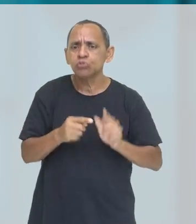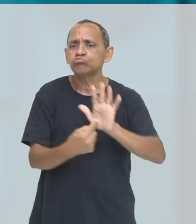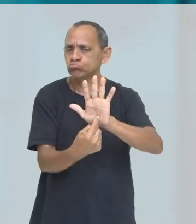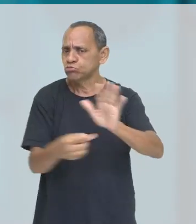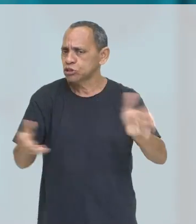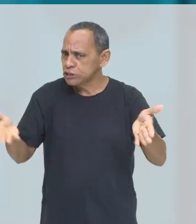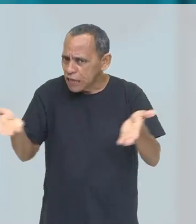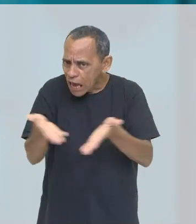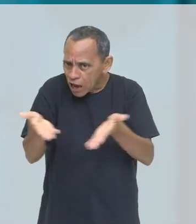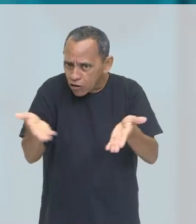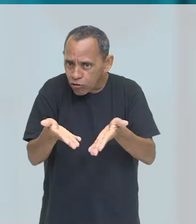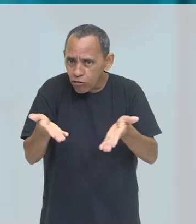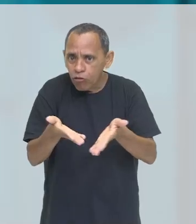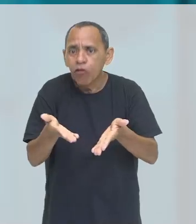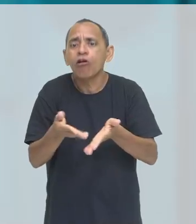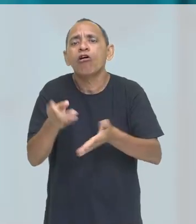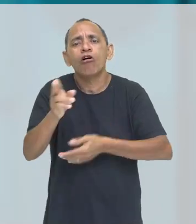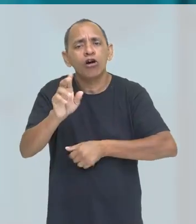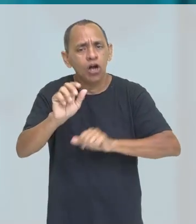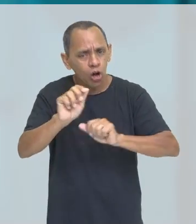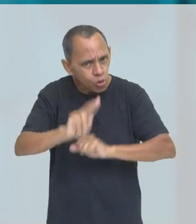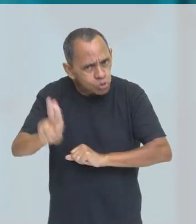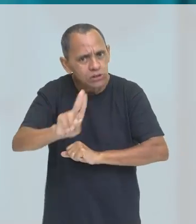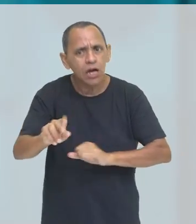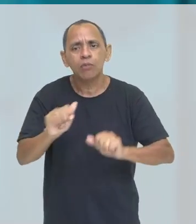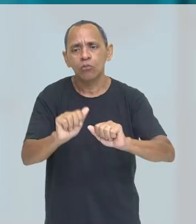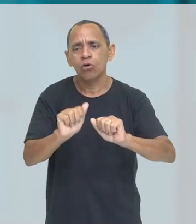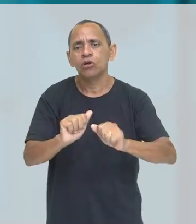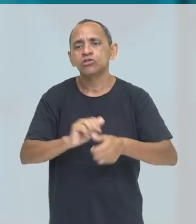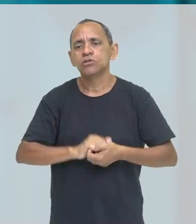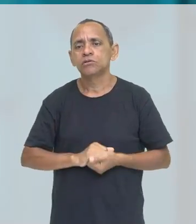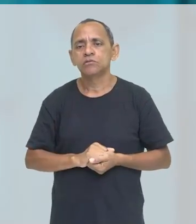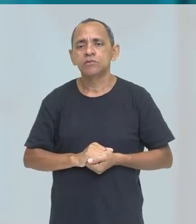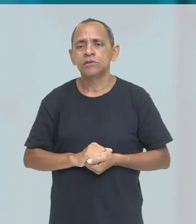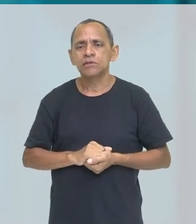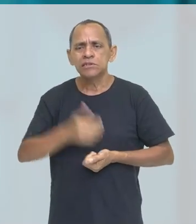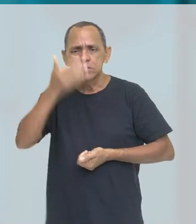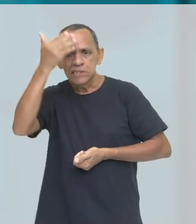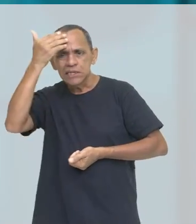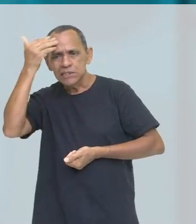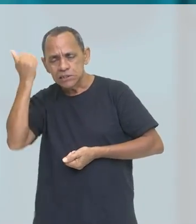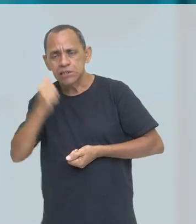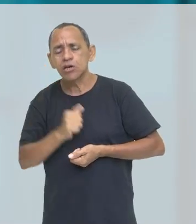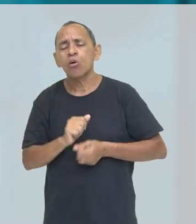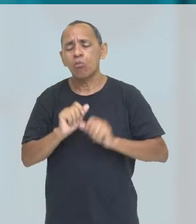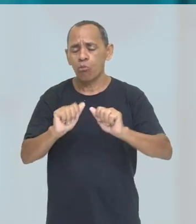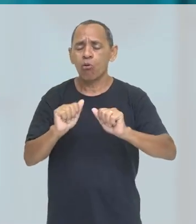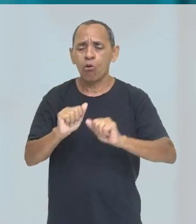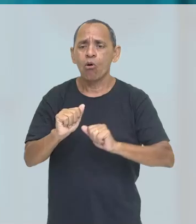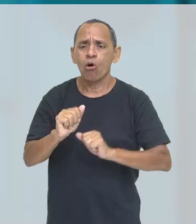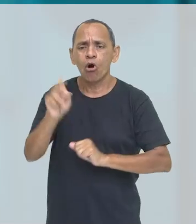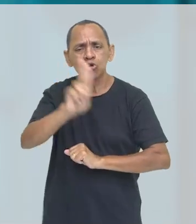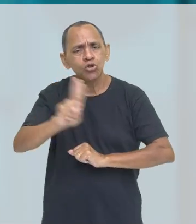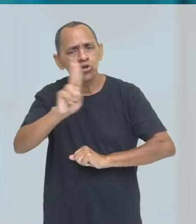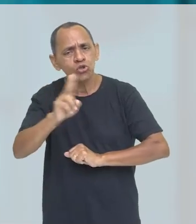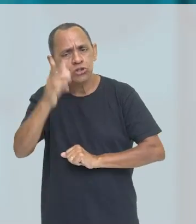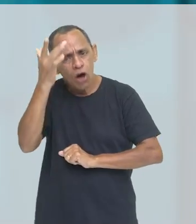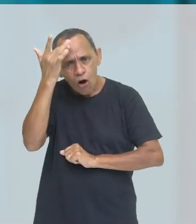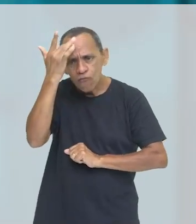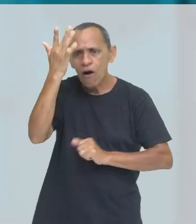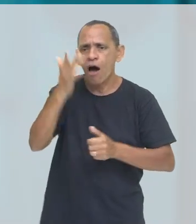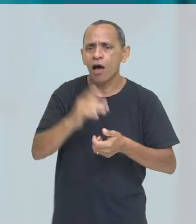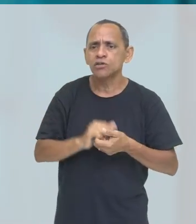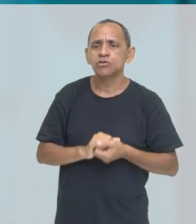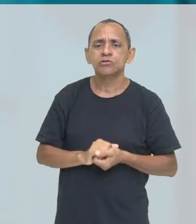são formas que são utilizadas. Pode utilizar qualquer uma delas. Se não lembrar, vamos fazer o mais fácil, né? Que é falar hora mais